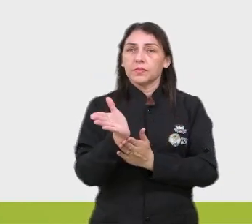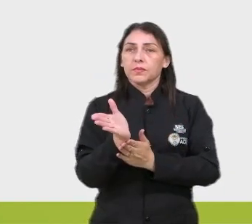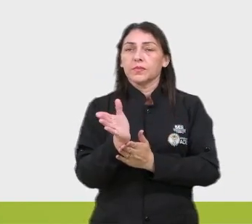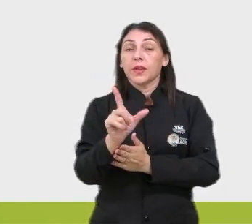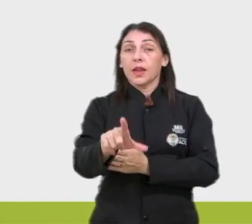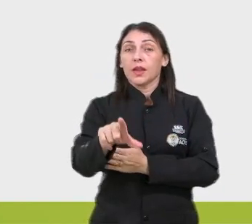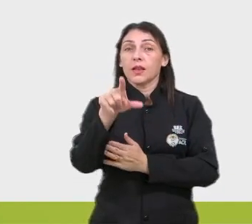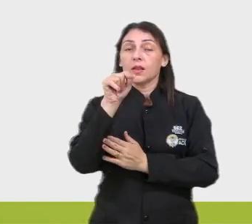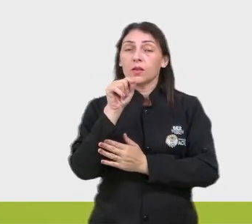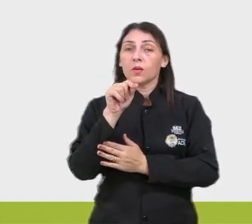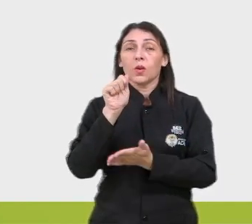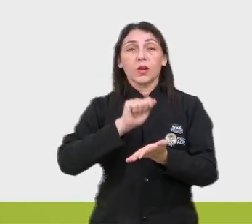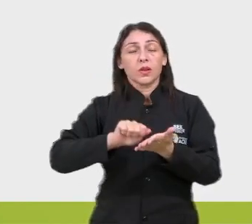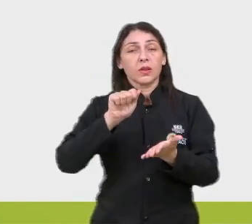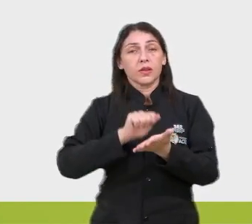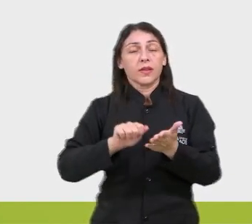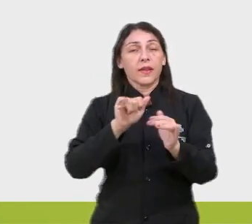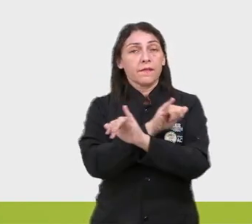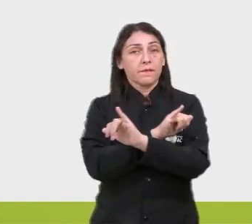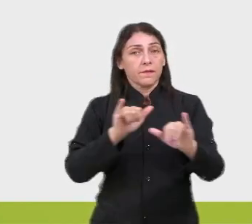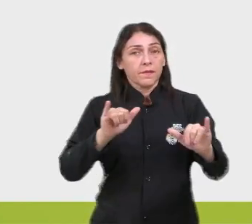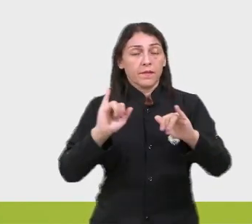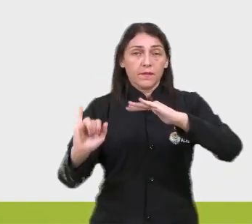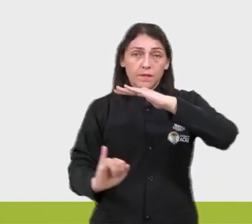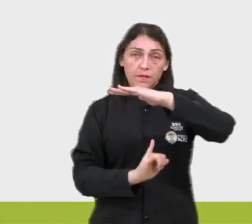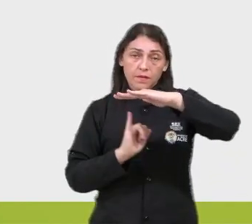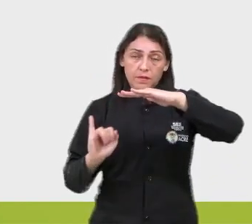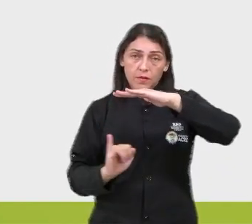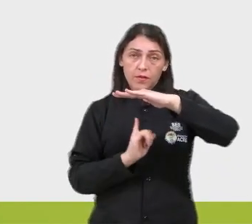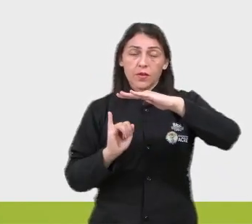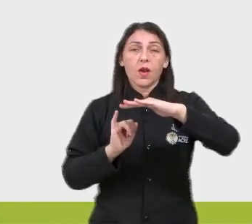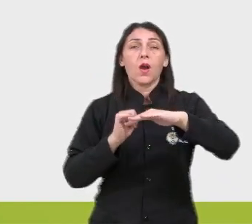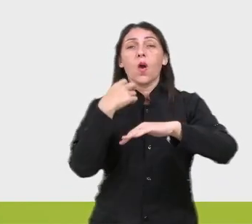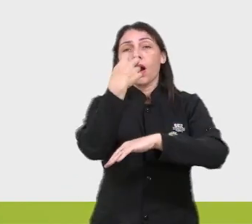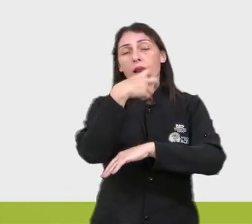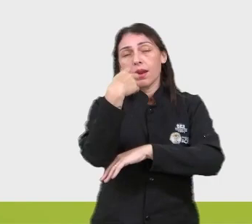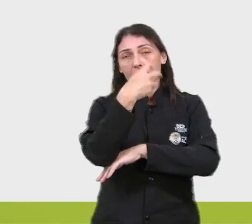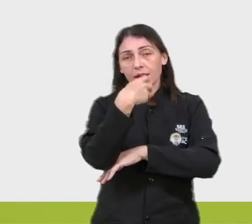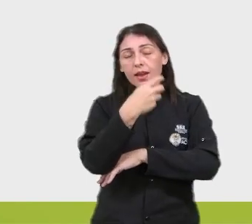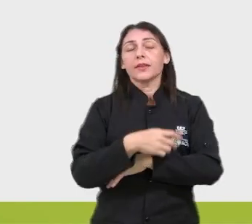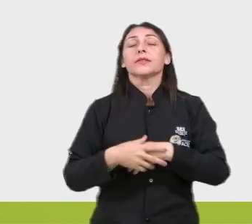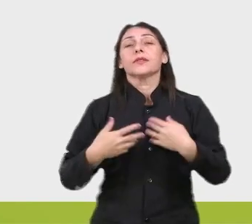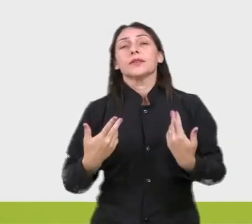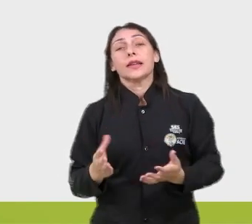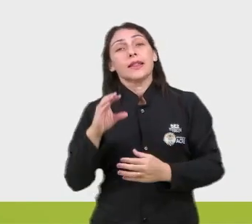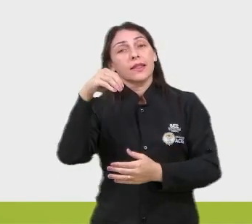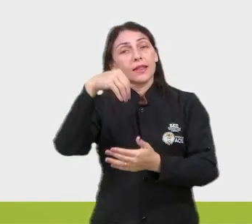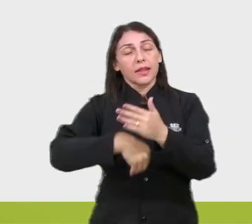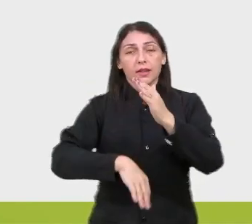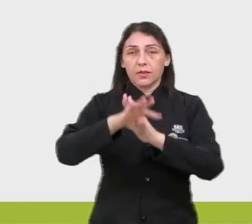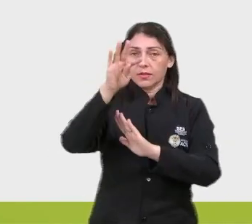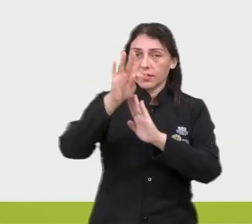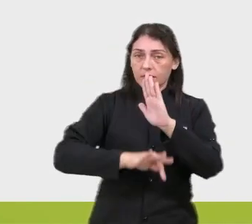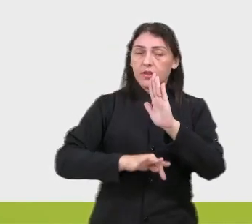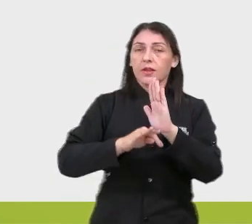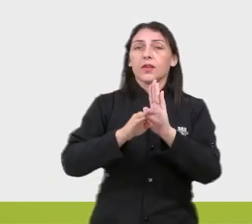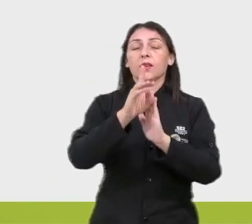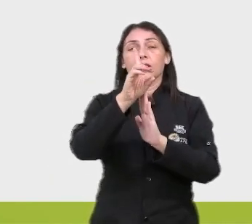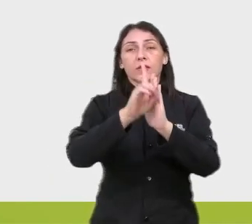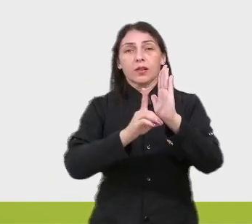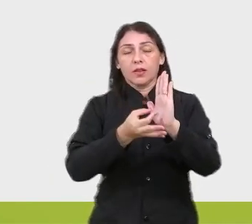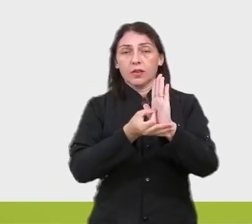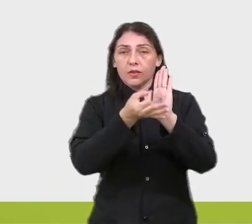escolha de registro, informalidade, marca de oralidade. Ou seja, dentro do texto dissertativo